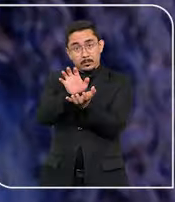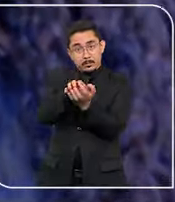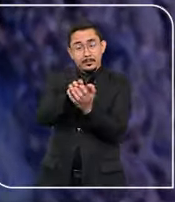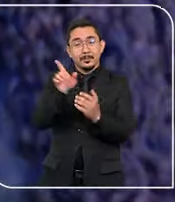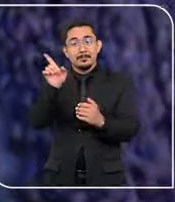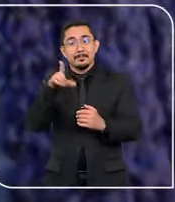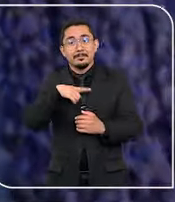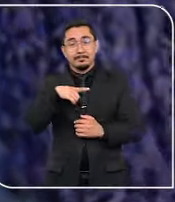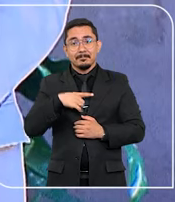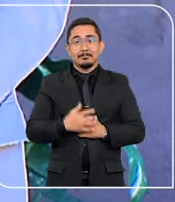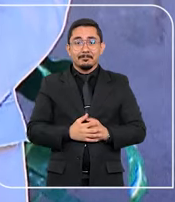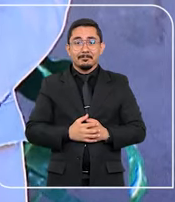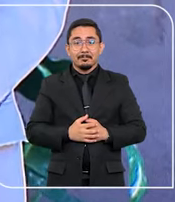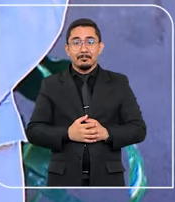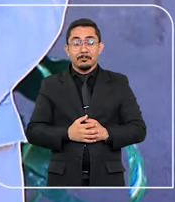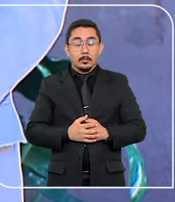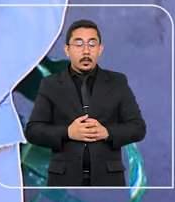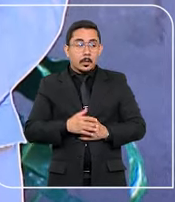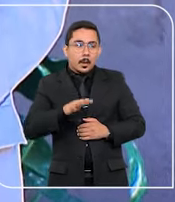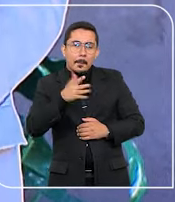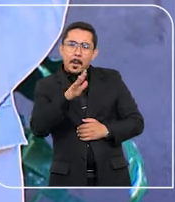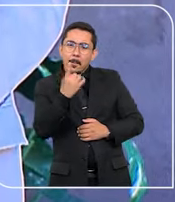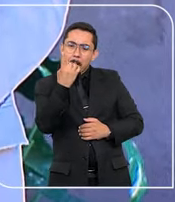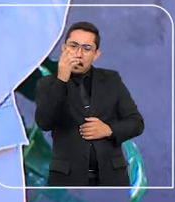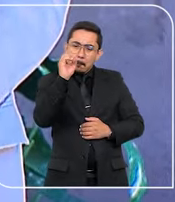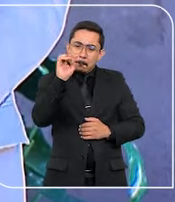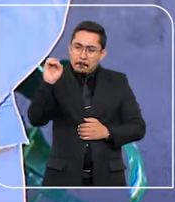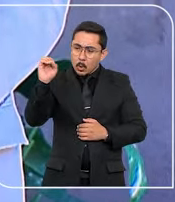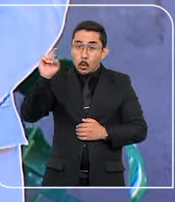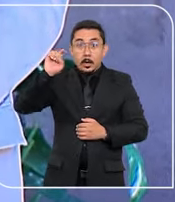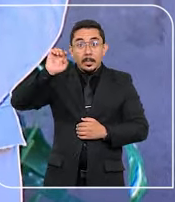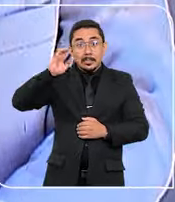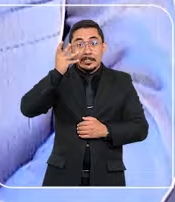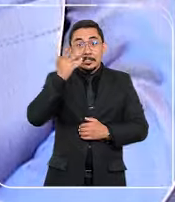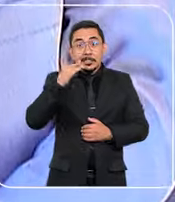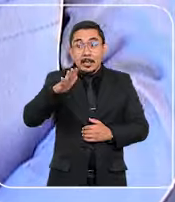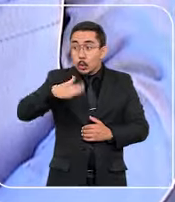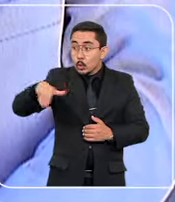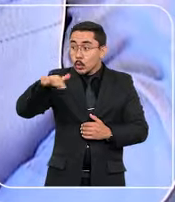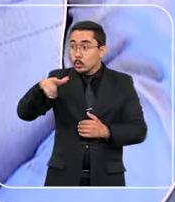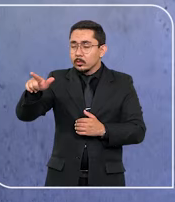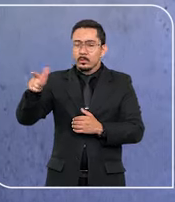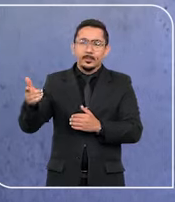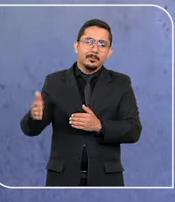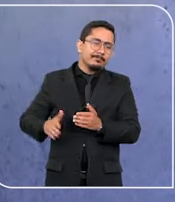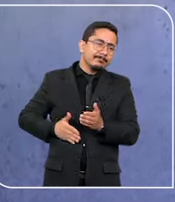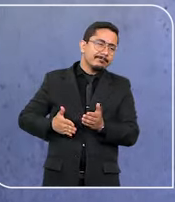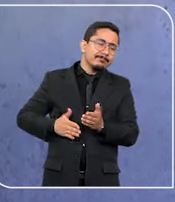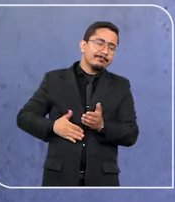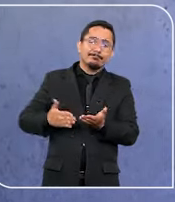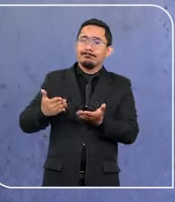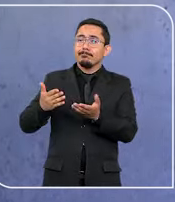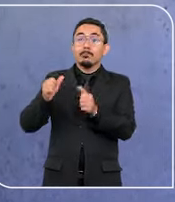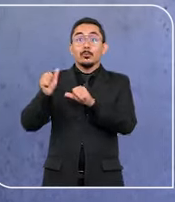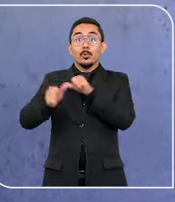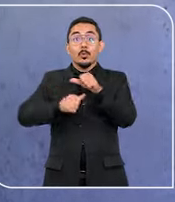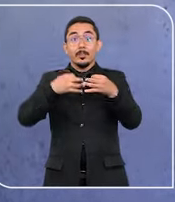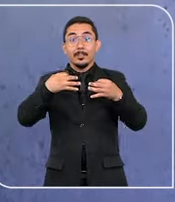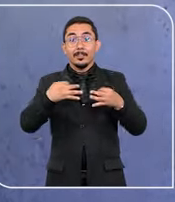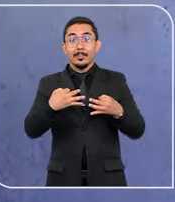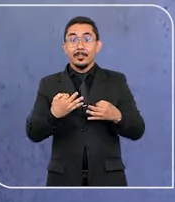seguramente mais de mil crianças e adolescentes da marginalidade. Para nós é uma honra